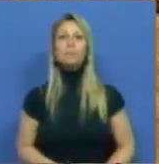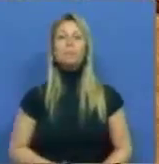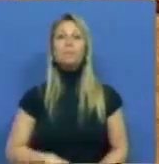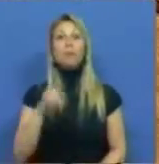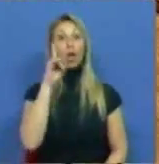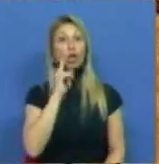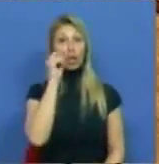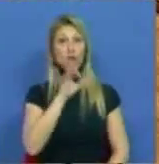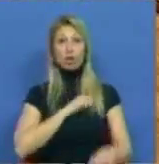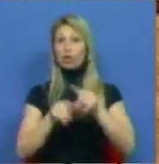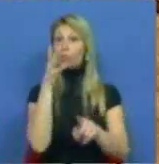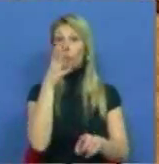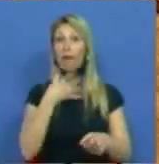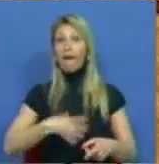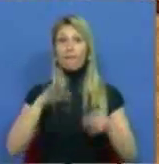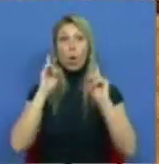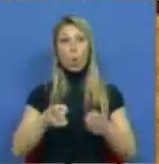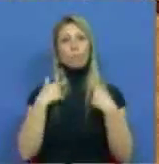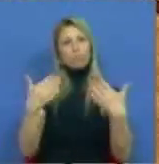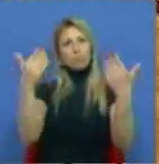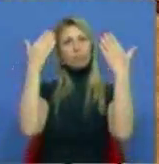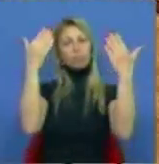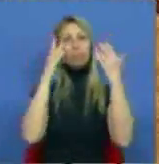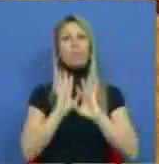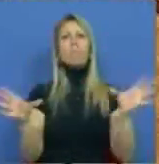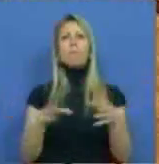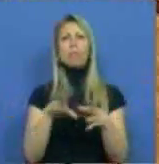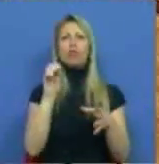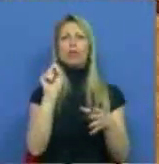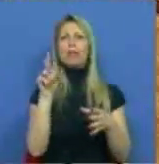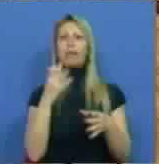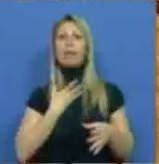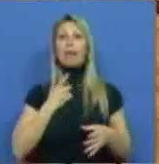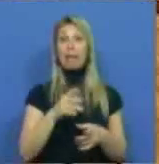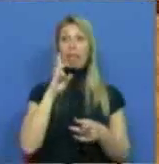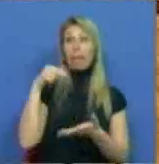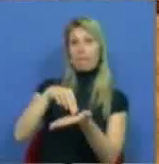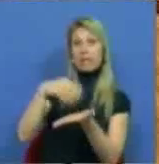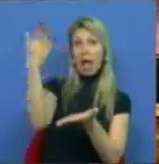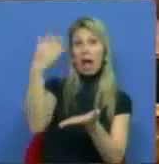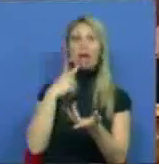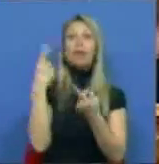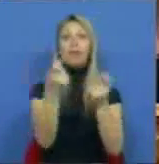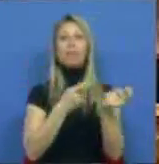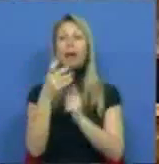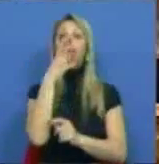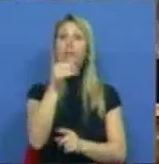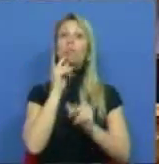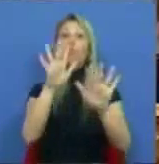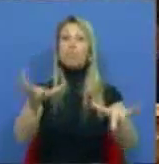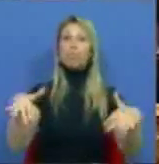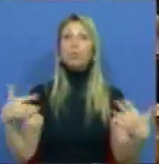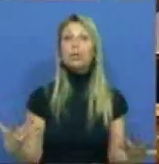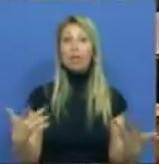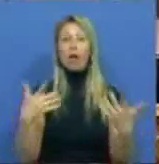Senhoras e senhores deputados, queria começar por saudar os membros do GRID que estão presentes neste debate e dizer que provavelmente a